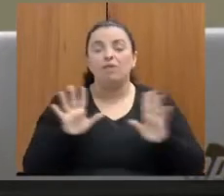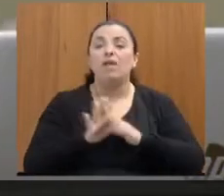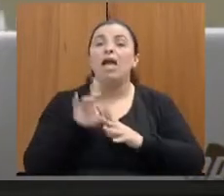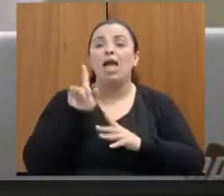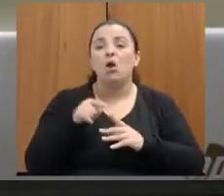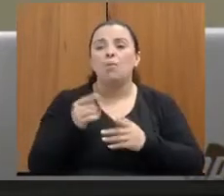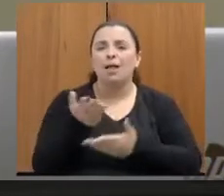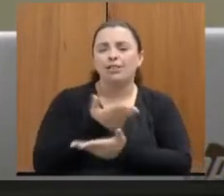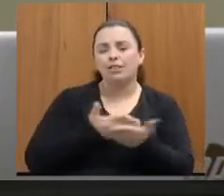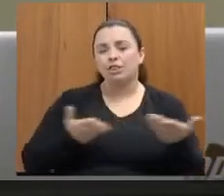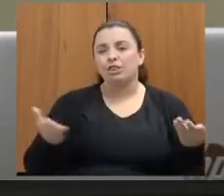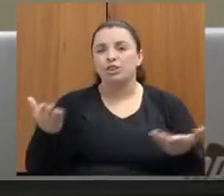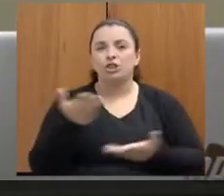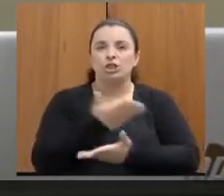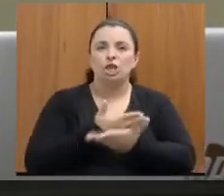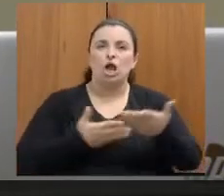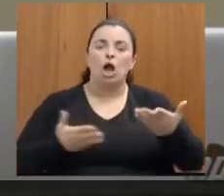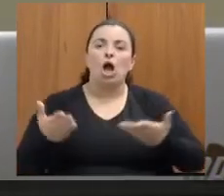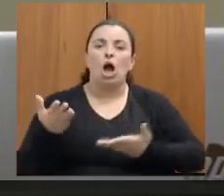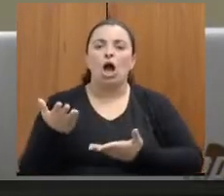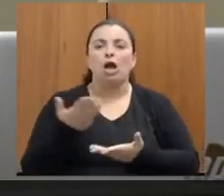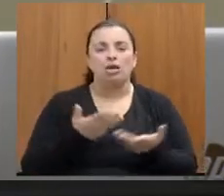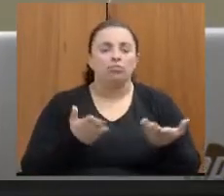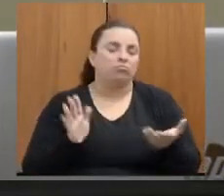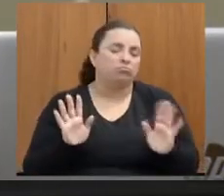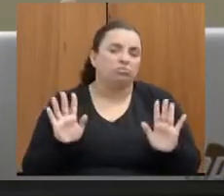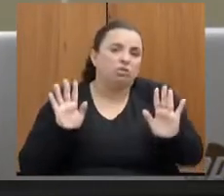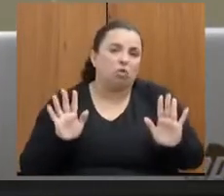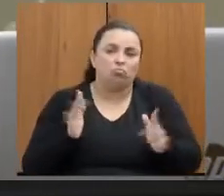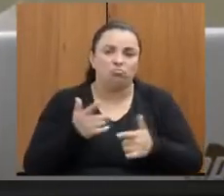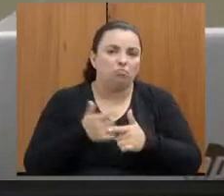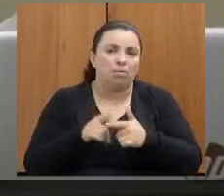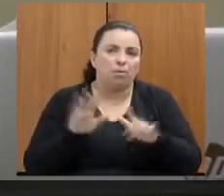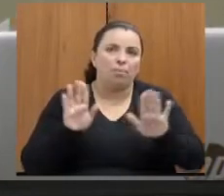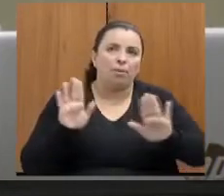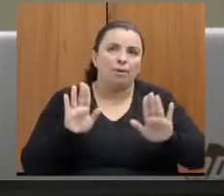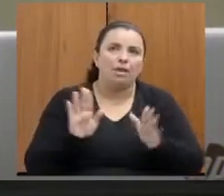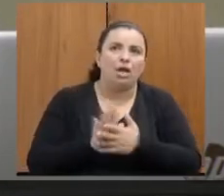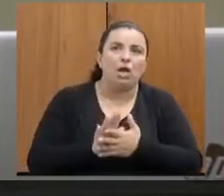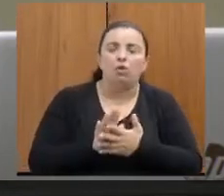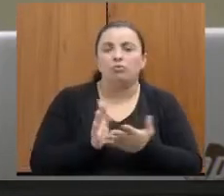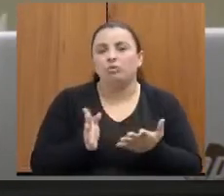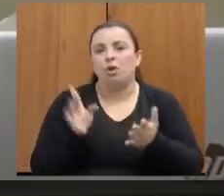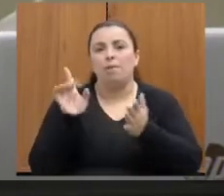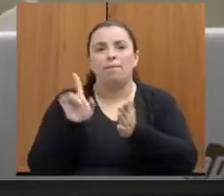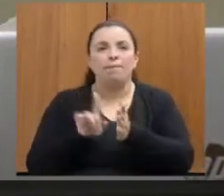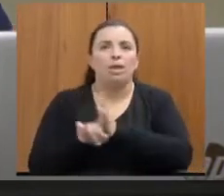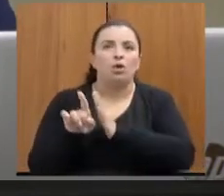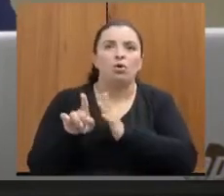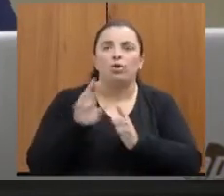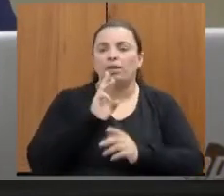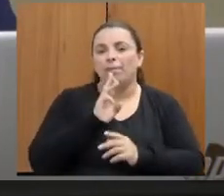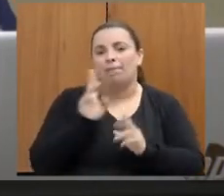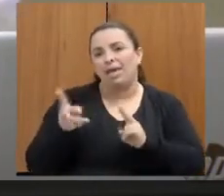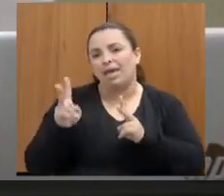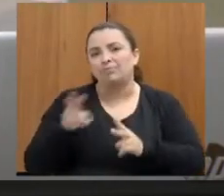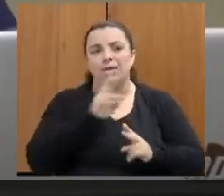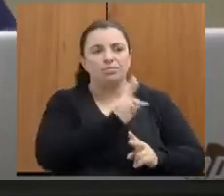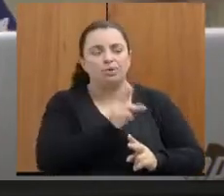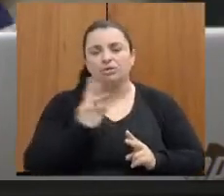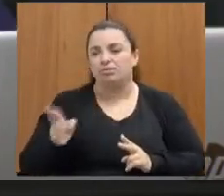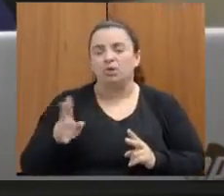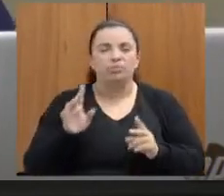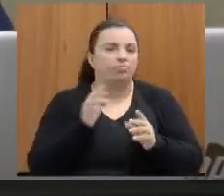troca e uma exposição do que acontece. Então, não tem problema se usar a mesma pergunta para responder. O importante aqui para a gente é a gente ter o maior